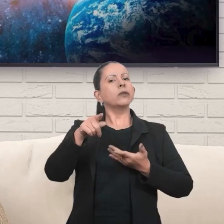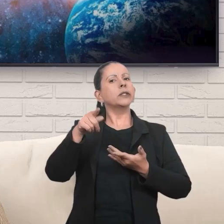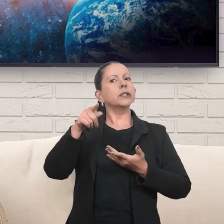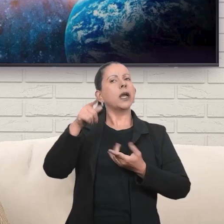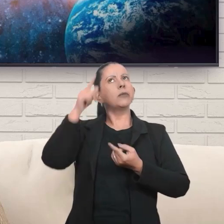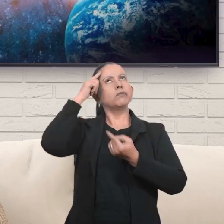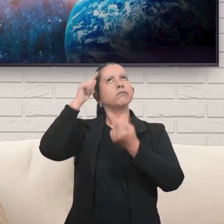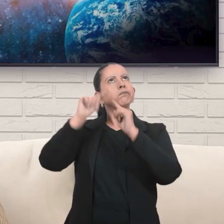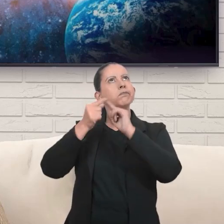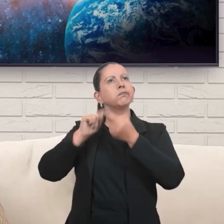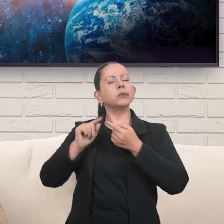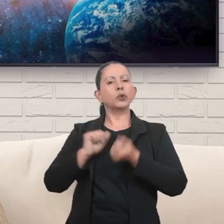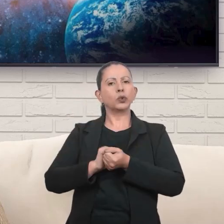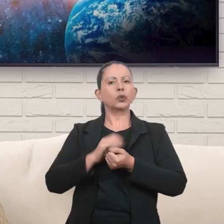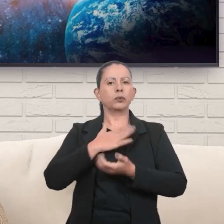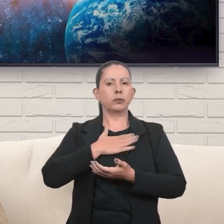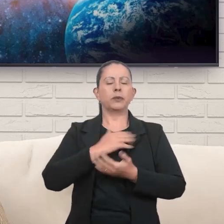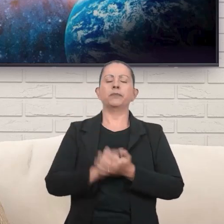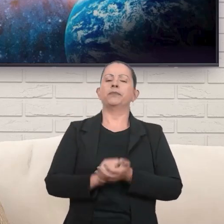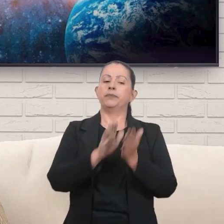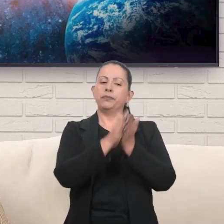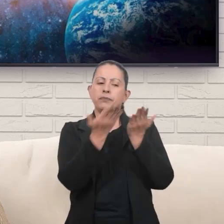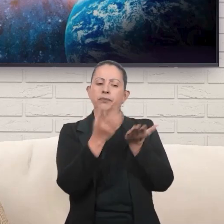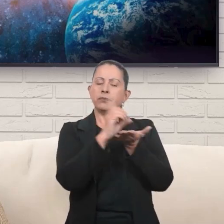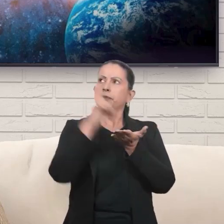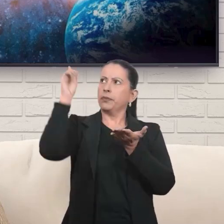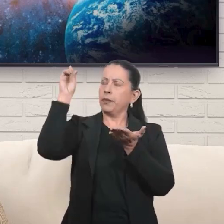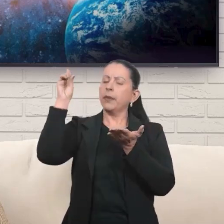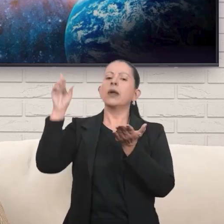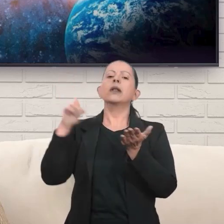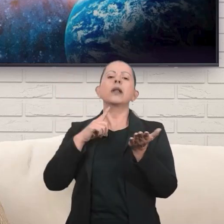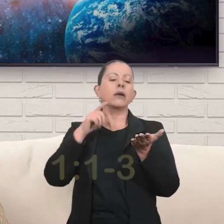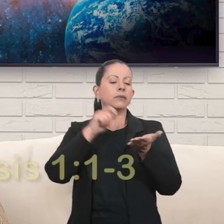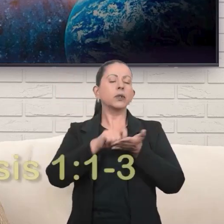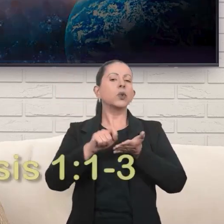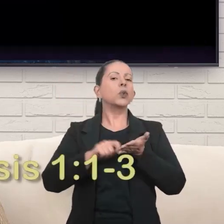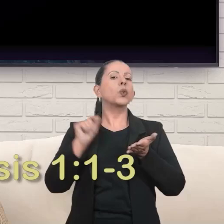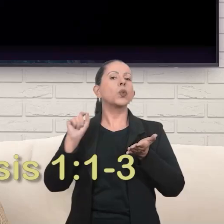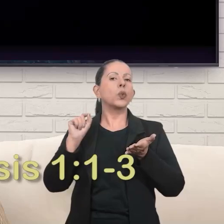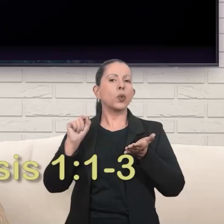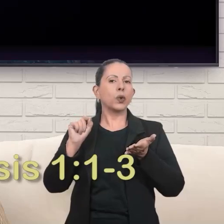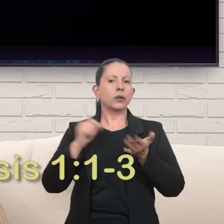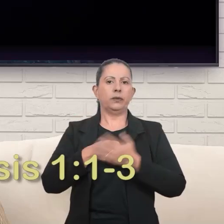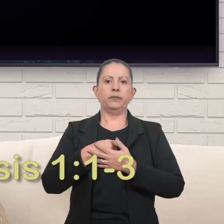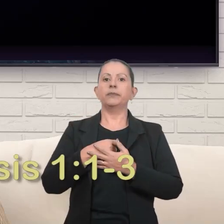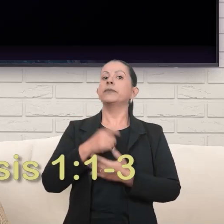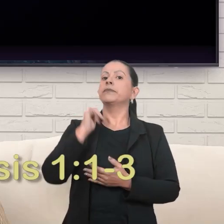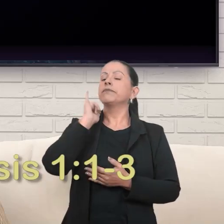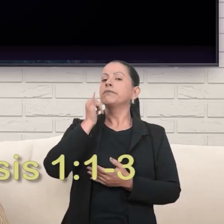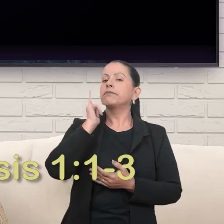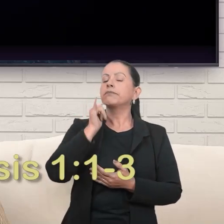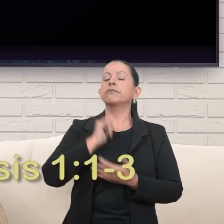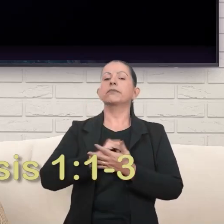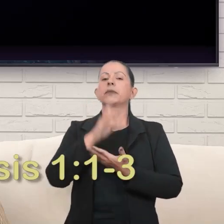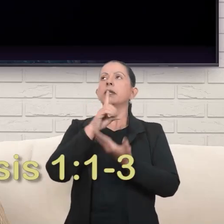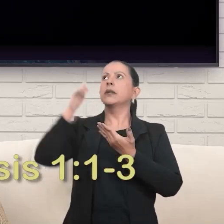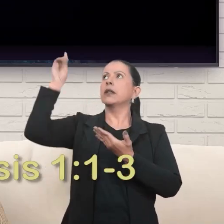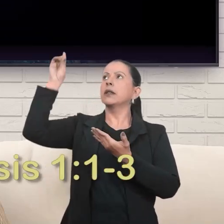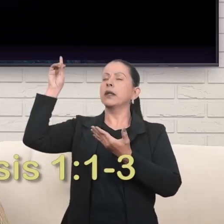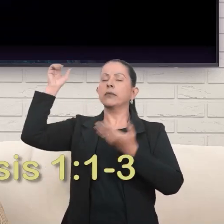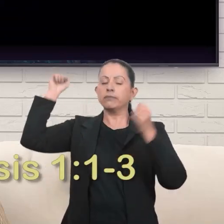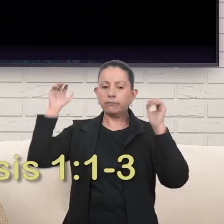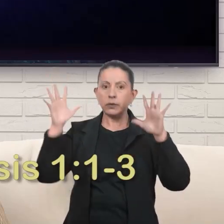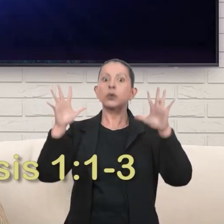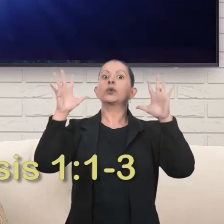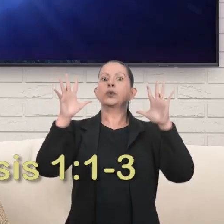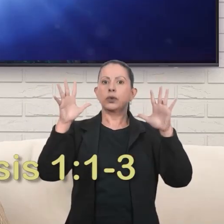comigo. Lá no livro sagrado do cristianismo está escrito, e disse Deus que haja luz.